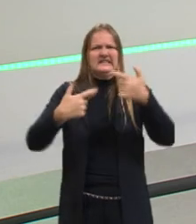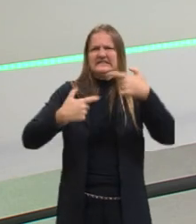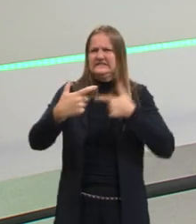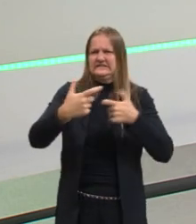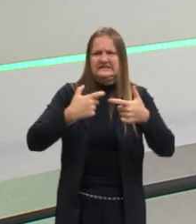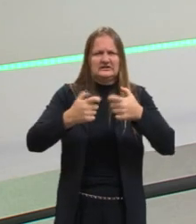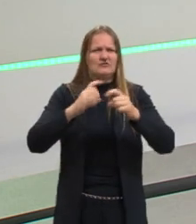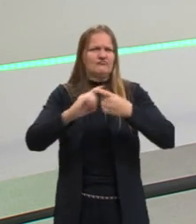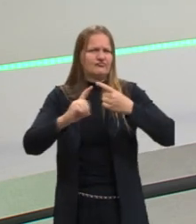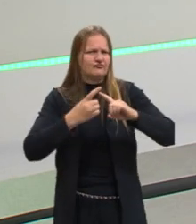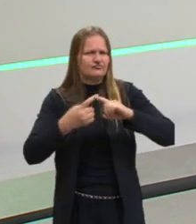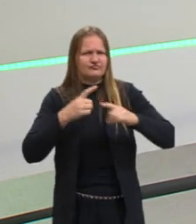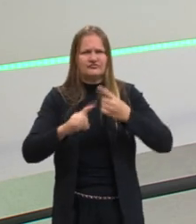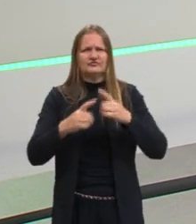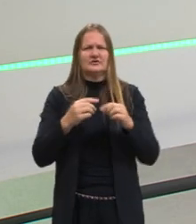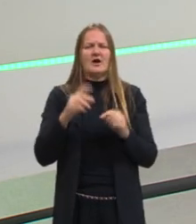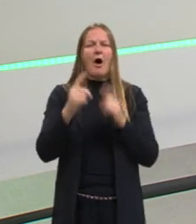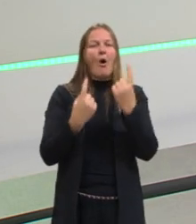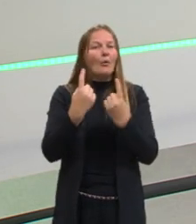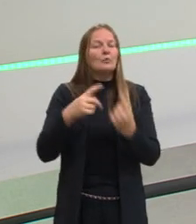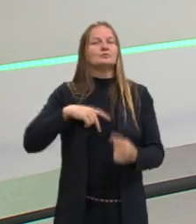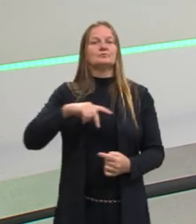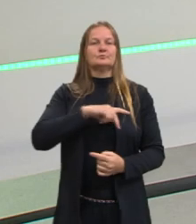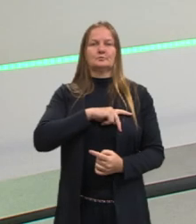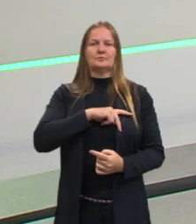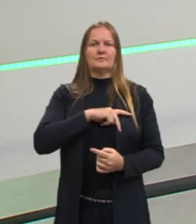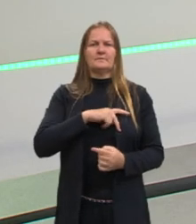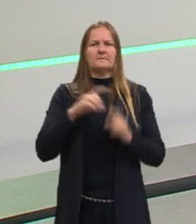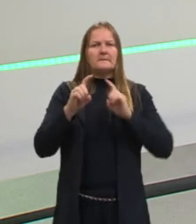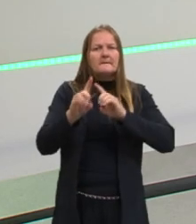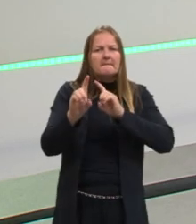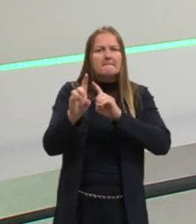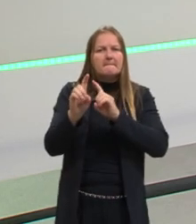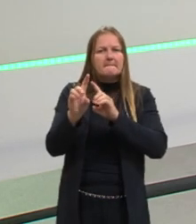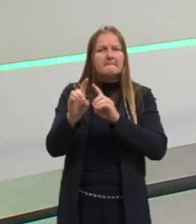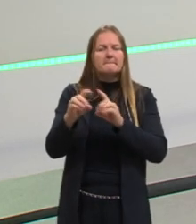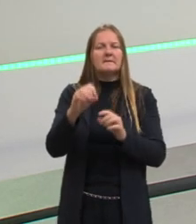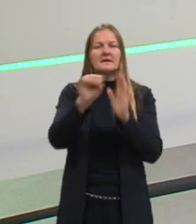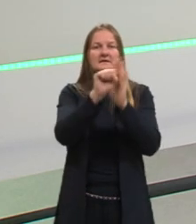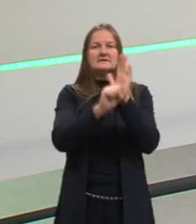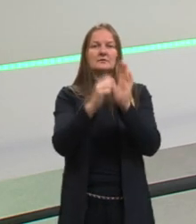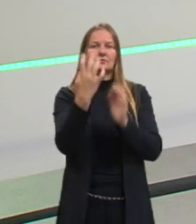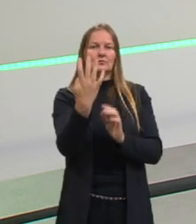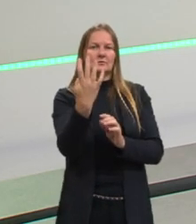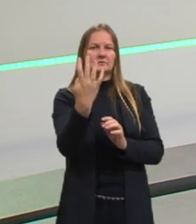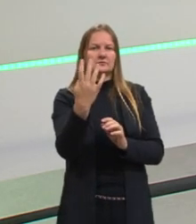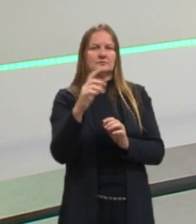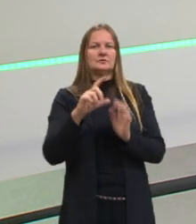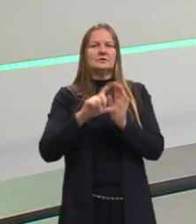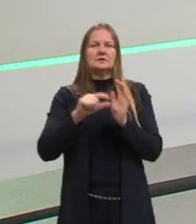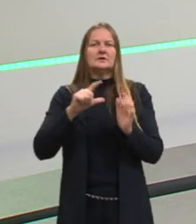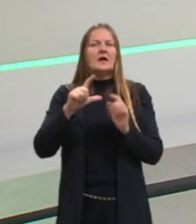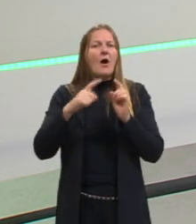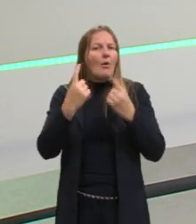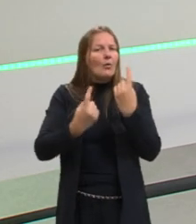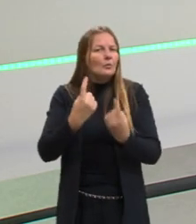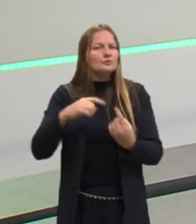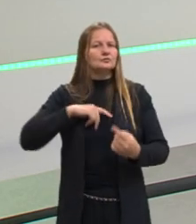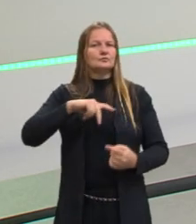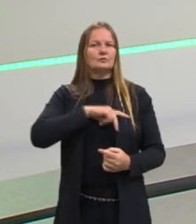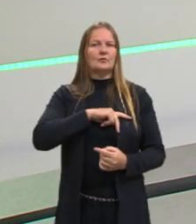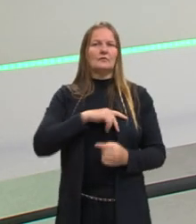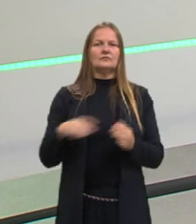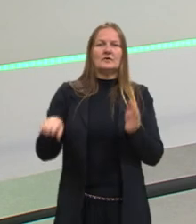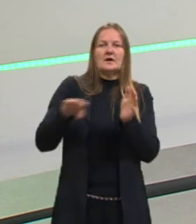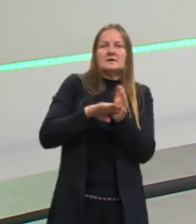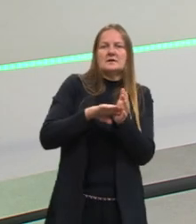discussão. Alguns povos, essa doutrina ariana surge no século IV, mas vão ter povos seguindo o arianismo